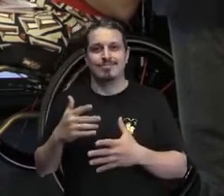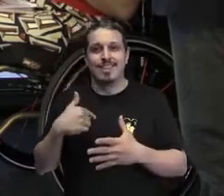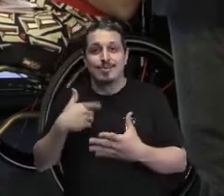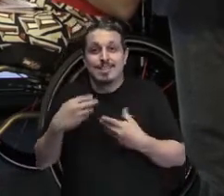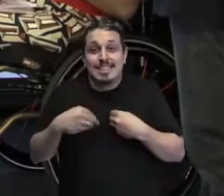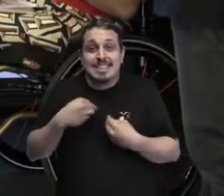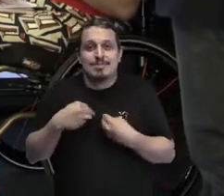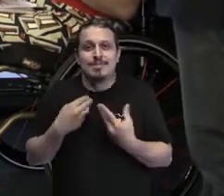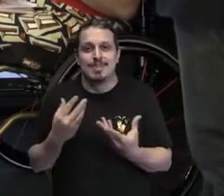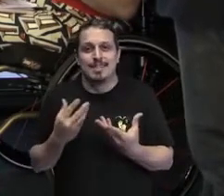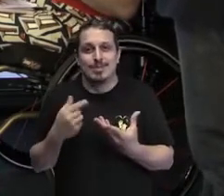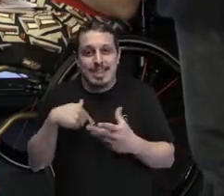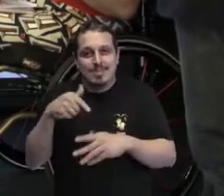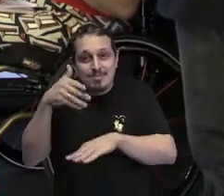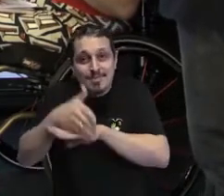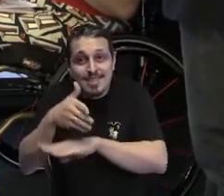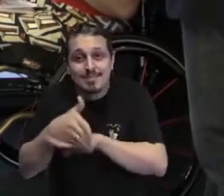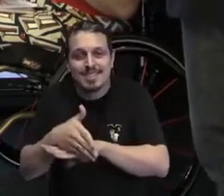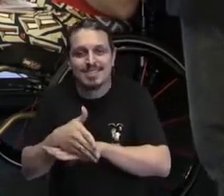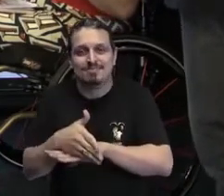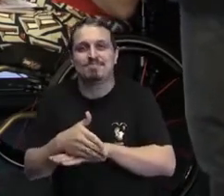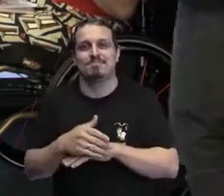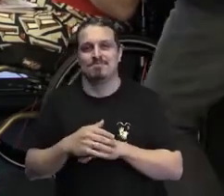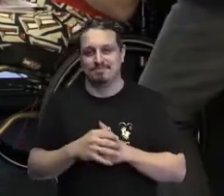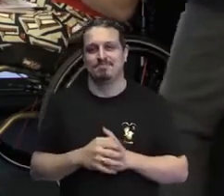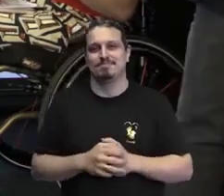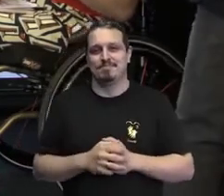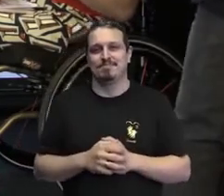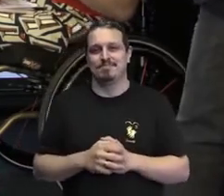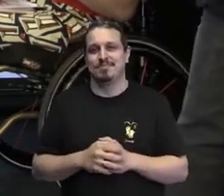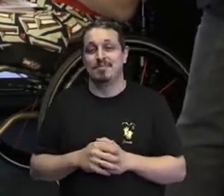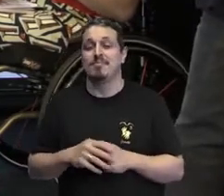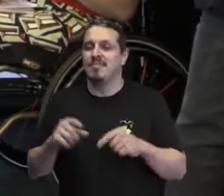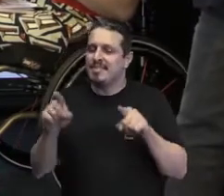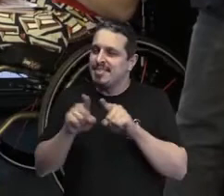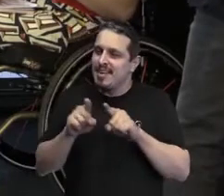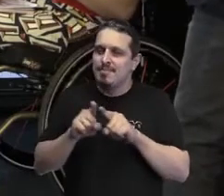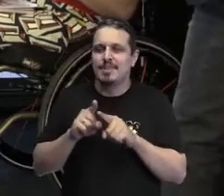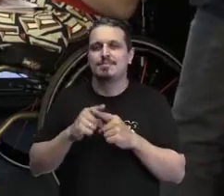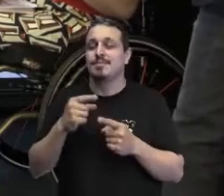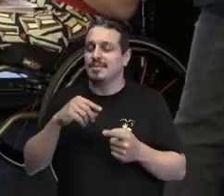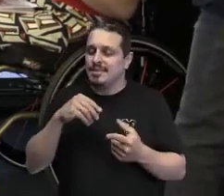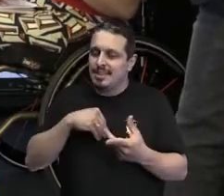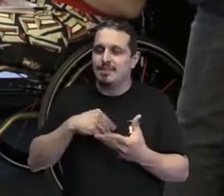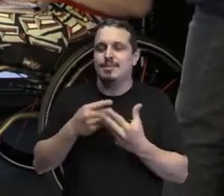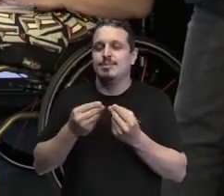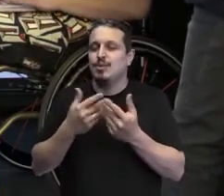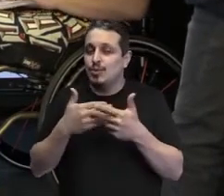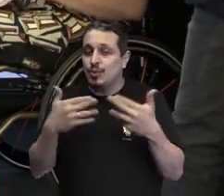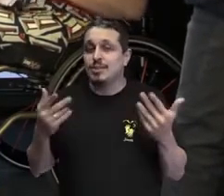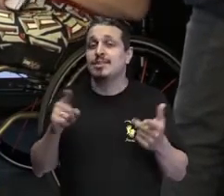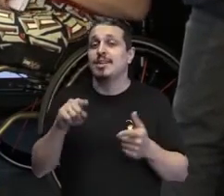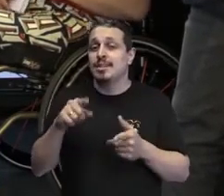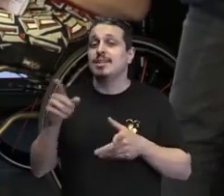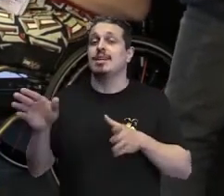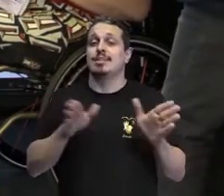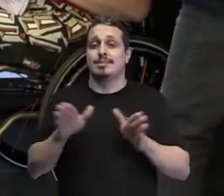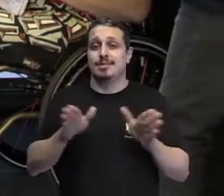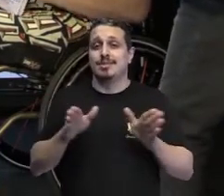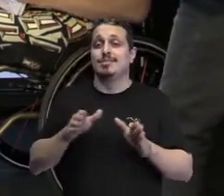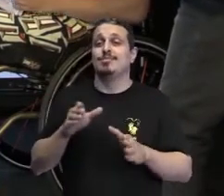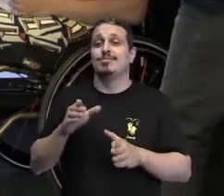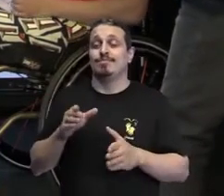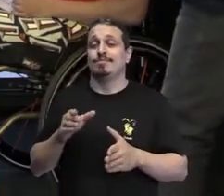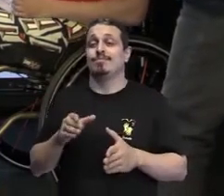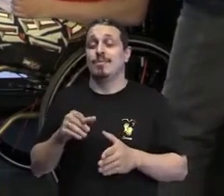pertencimento, né? E existem outras dimensões da acessibilidade também, como a programática, a